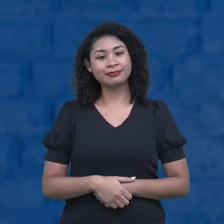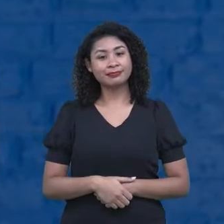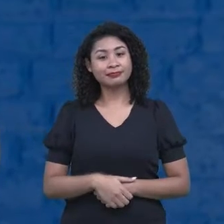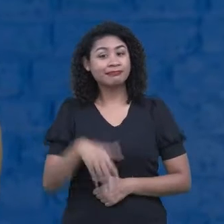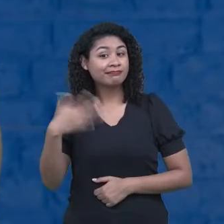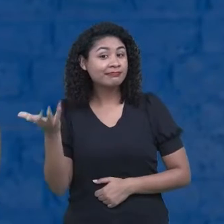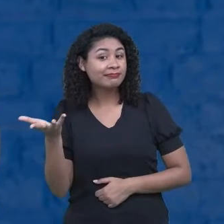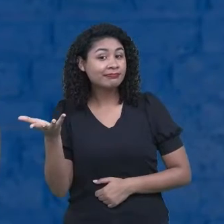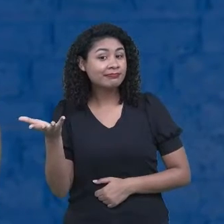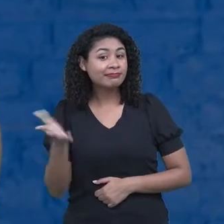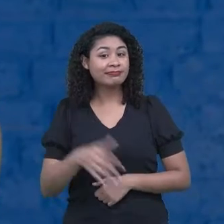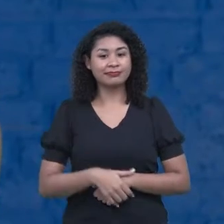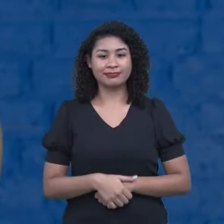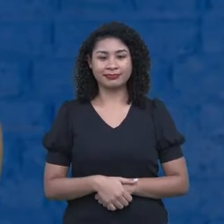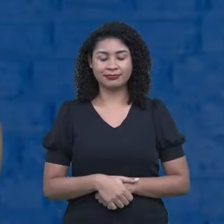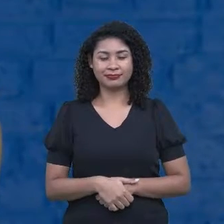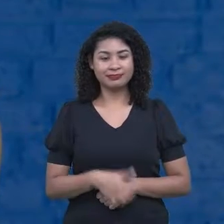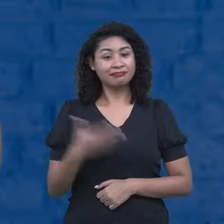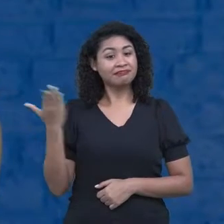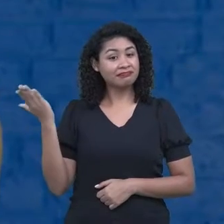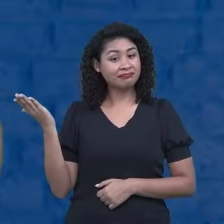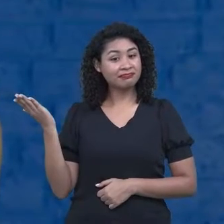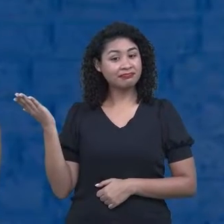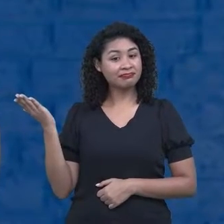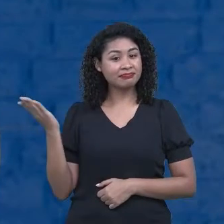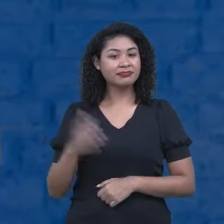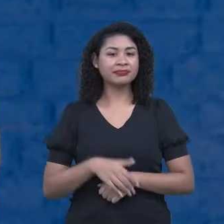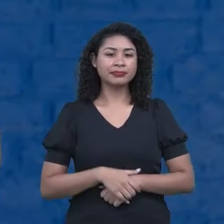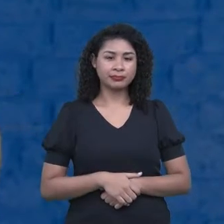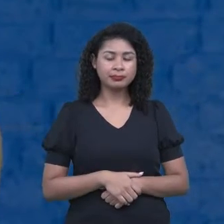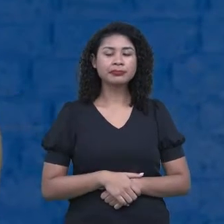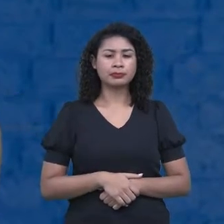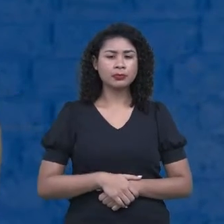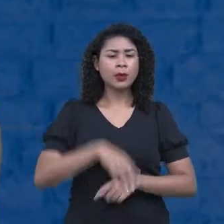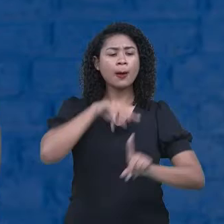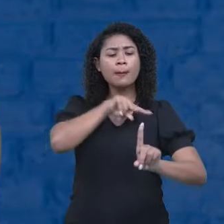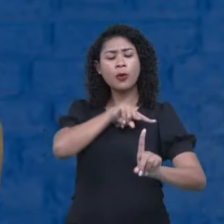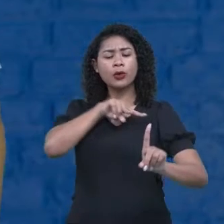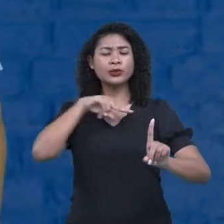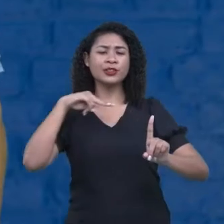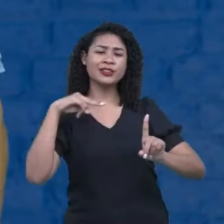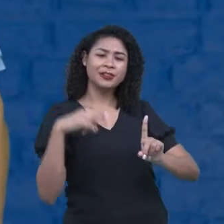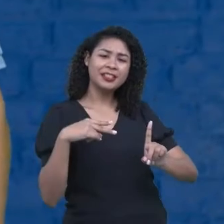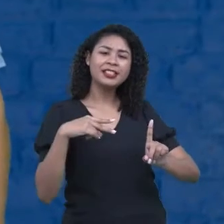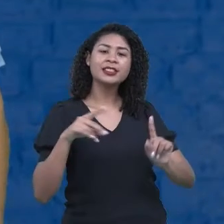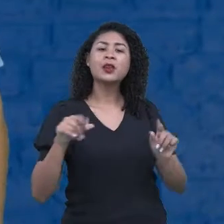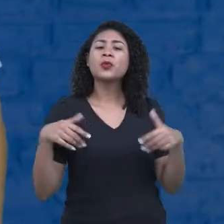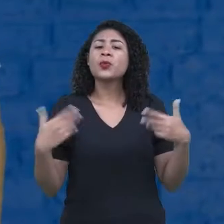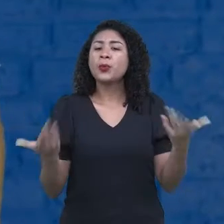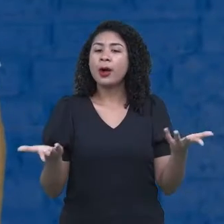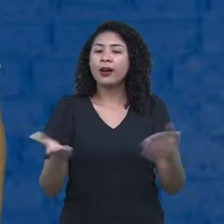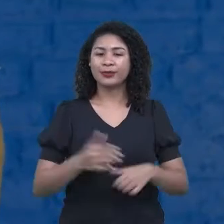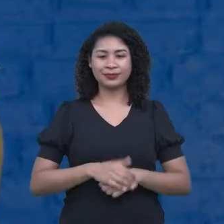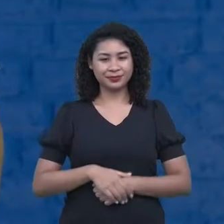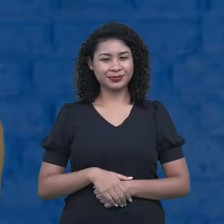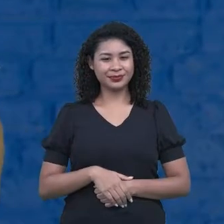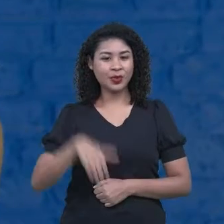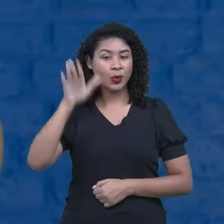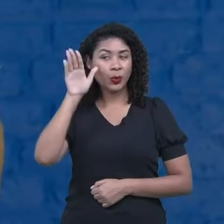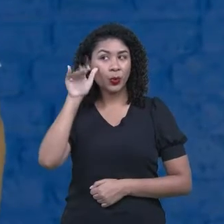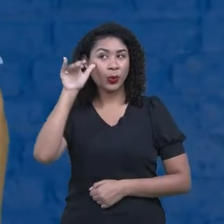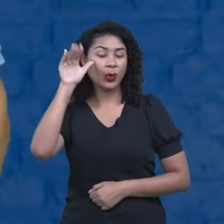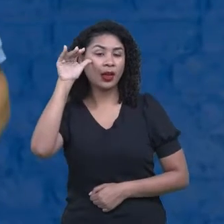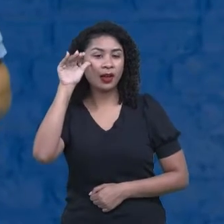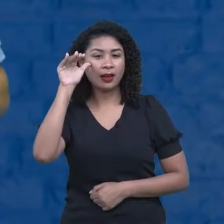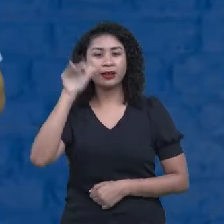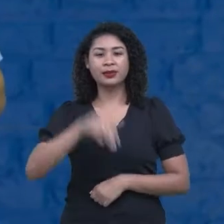É? Olha só, aquele olhar que nós trouxemos, né? De curiosidade, pensativo,